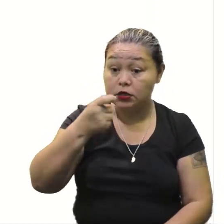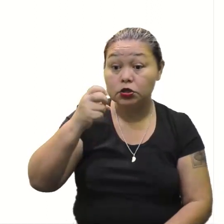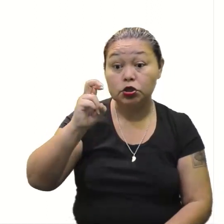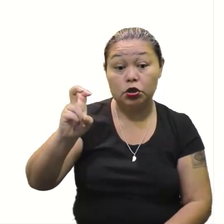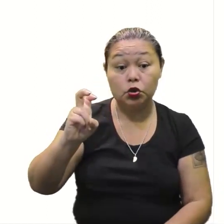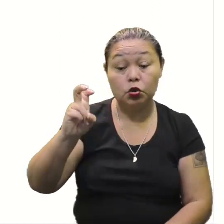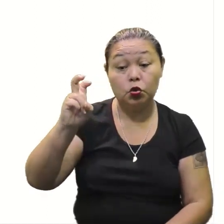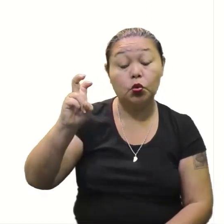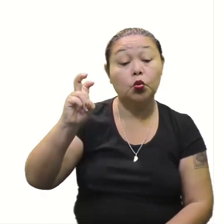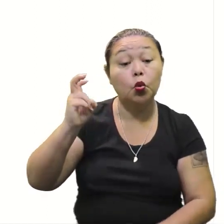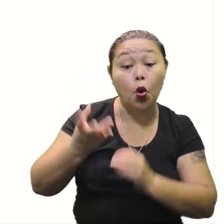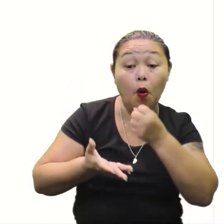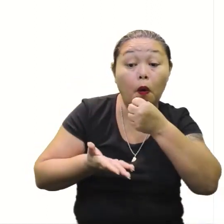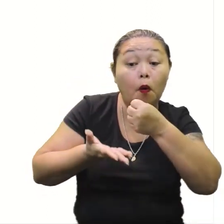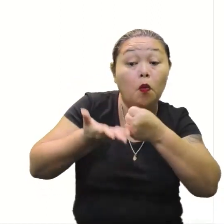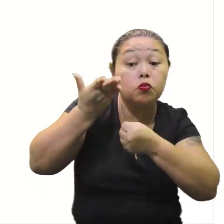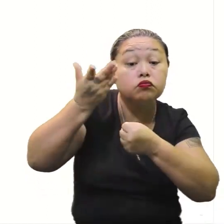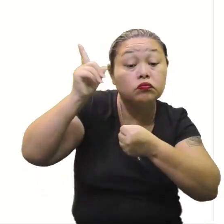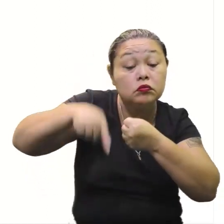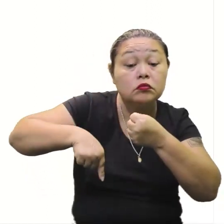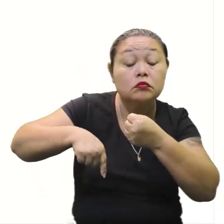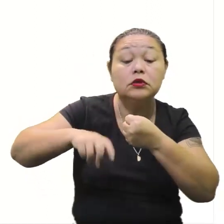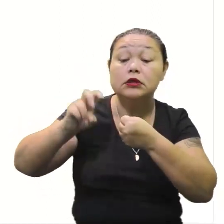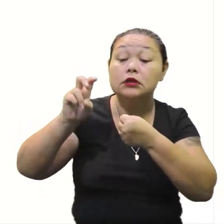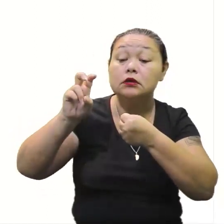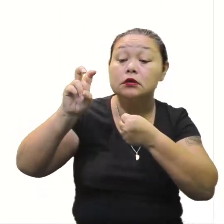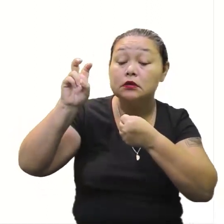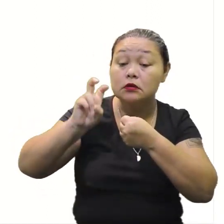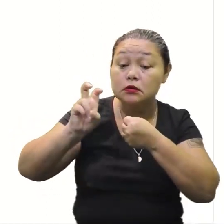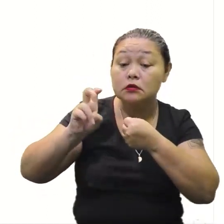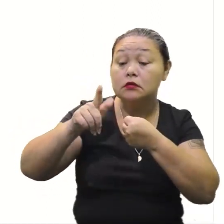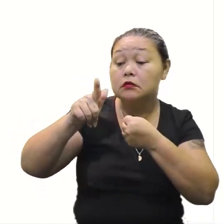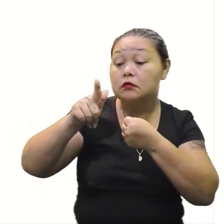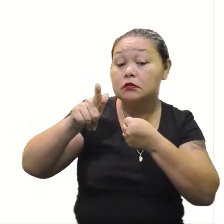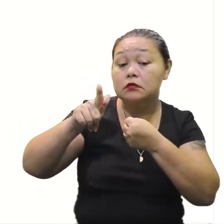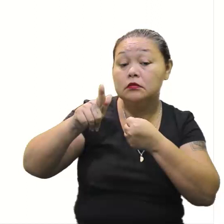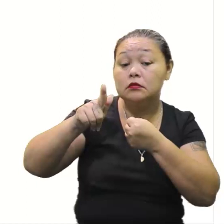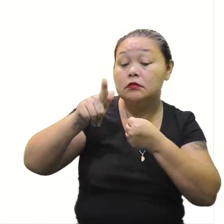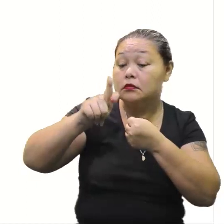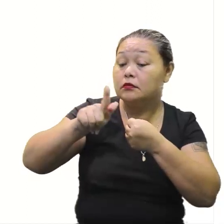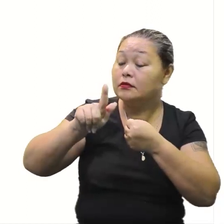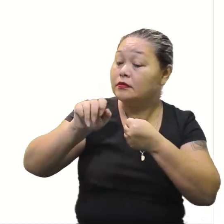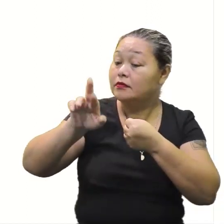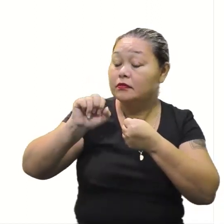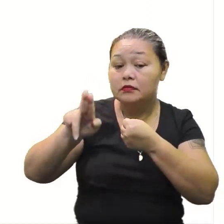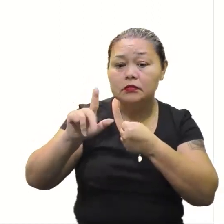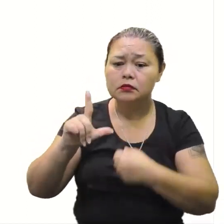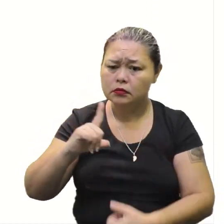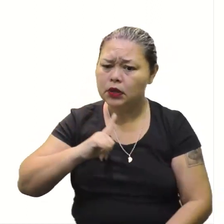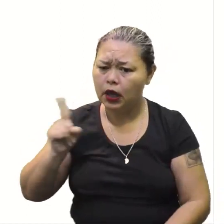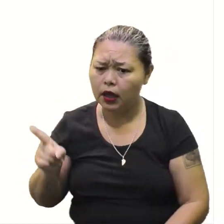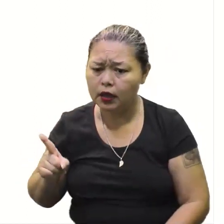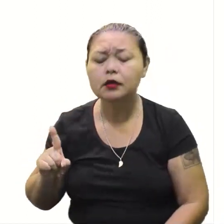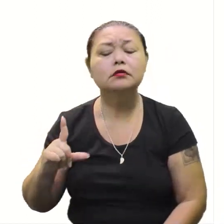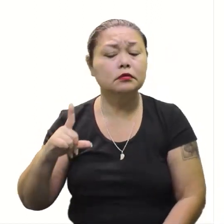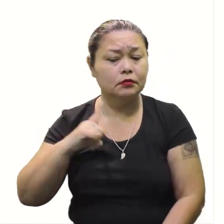a zero. Bom, o maior é o 5. Então, grau 5. Quinto grau? Quinto grau. Existe isso, é? Existe. Pode isso,